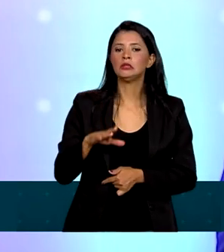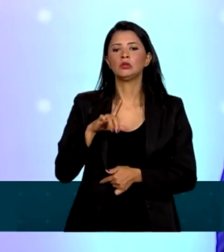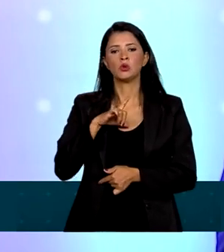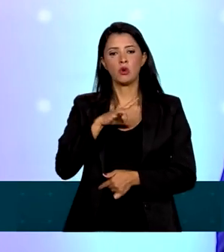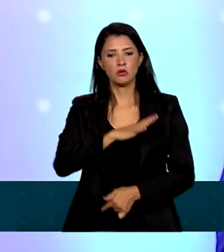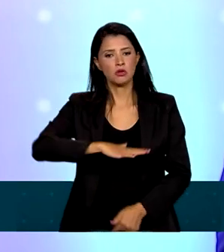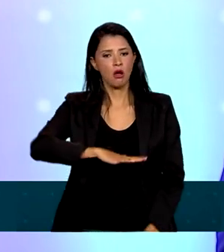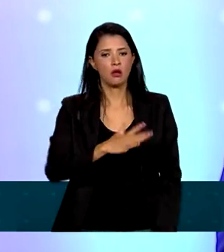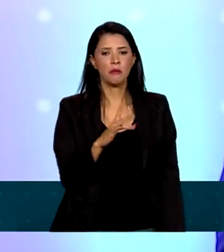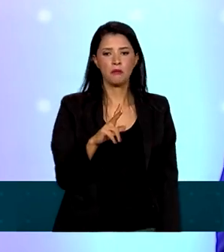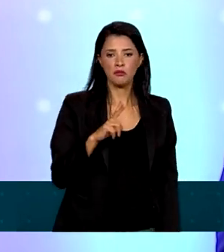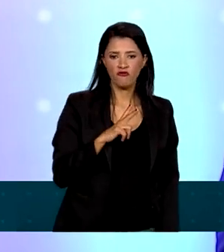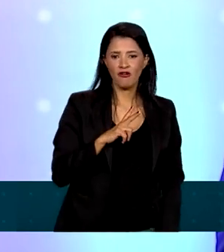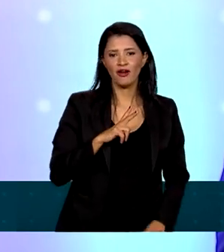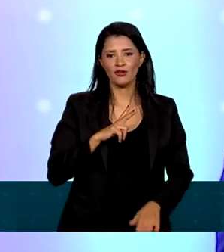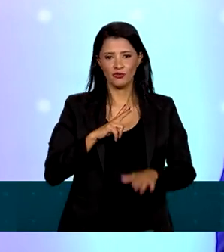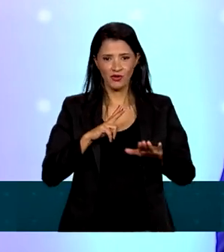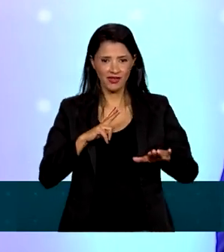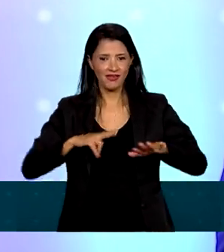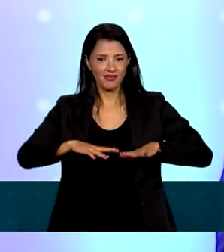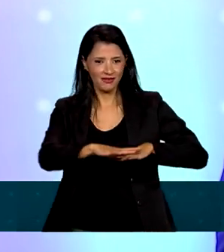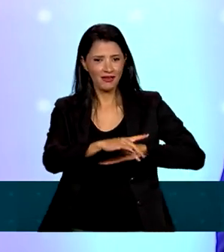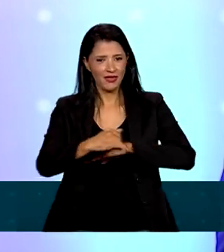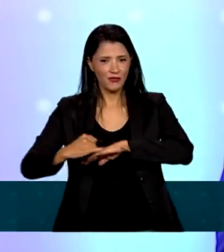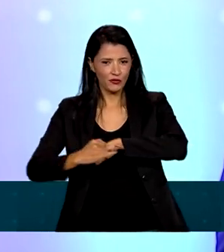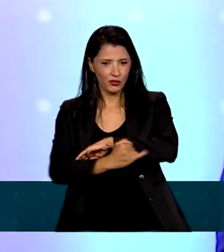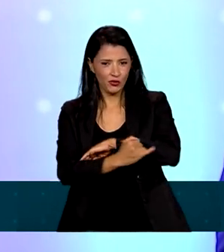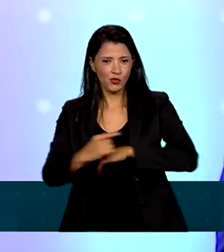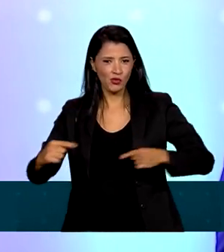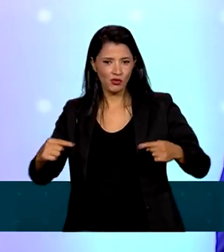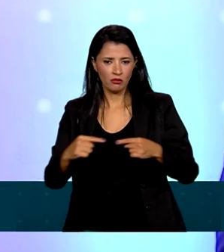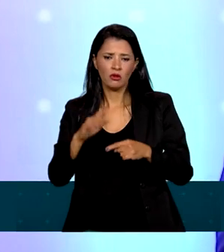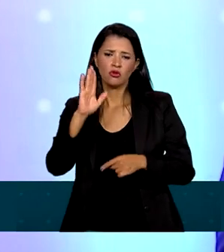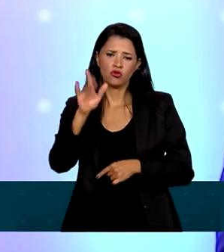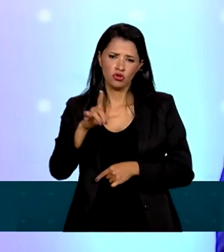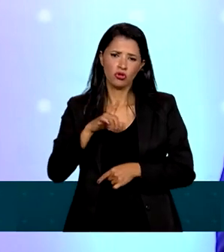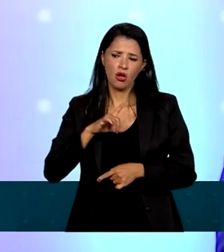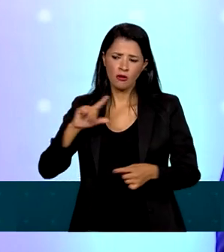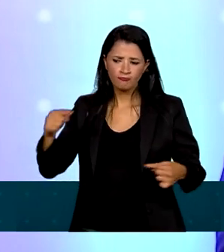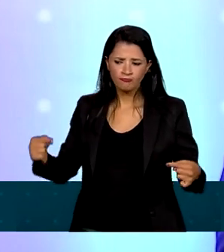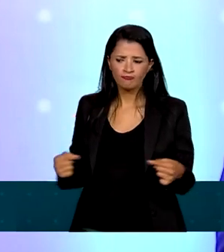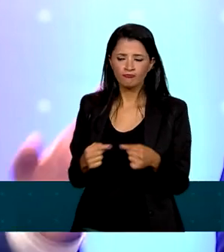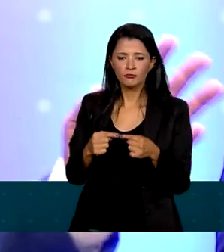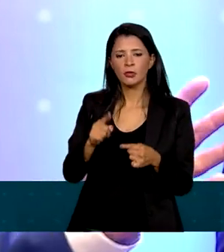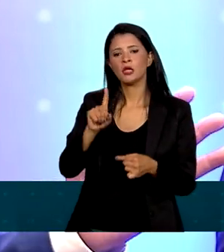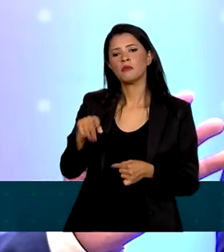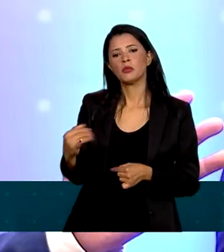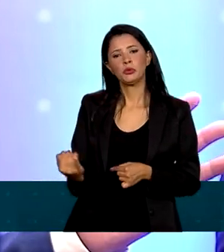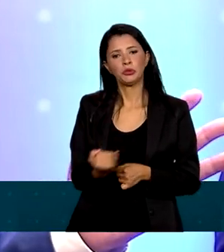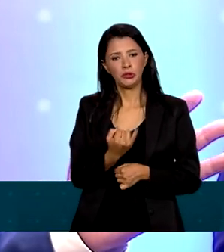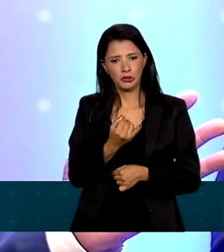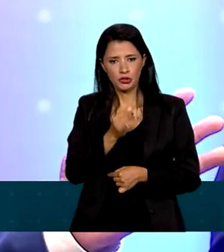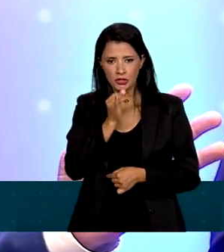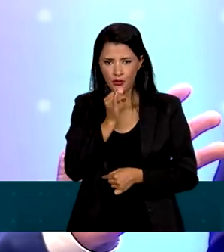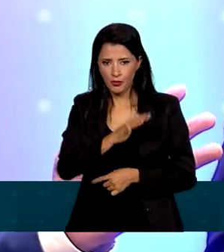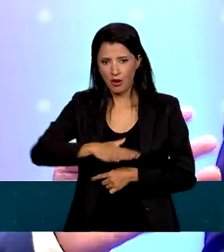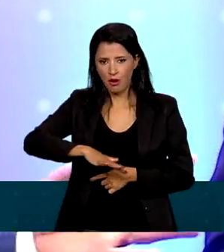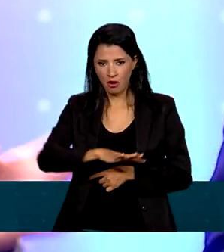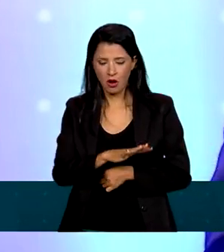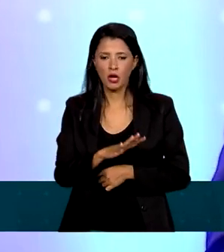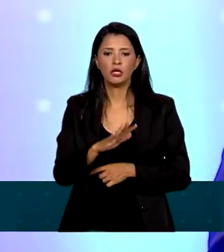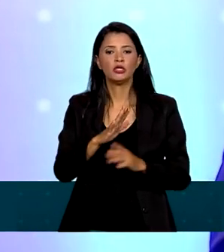essa área da infraestrutura. Já há um casamento muito importante, por exemplo, na área de habitação.